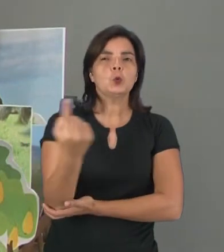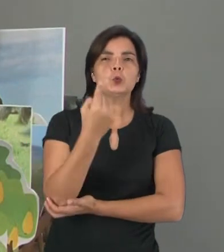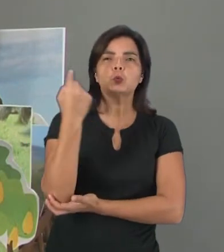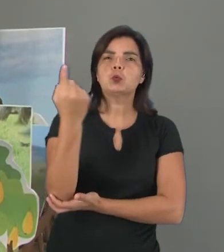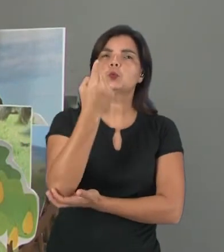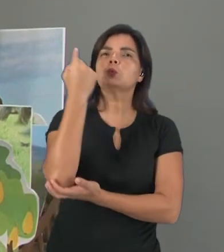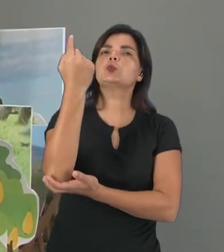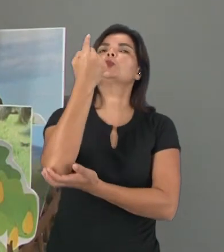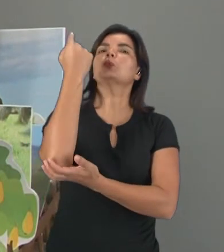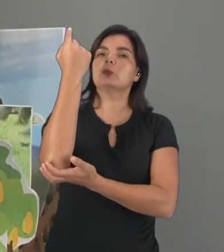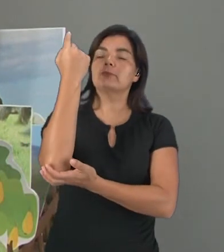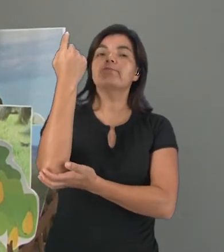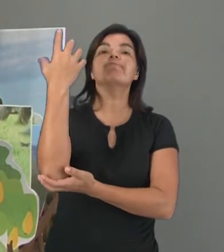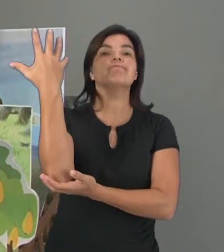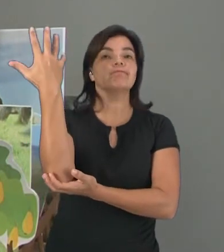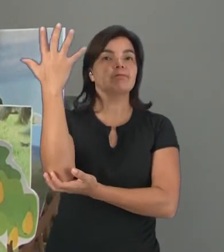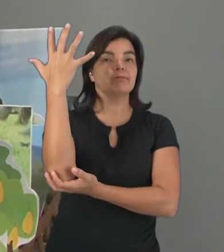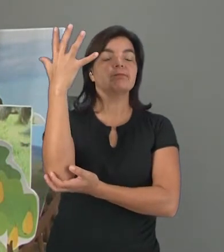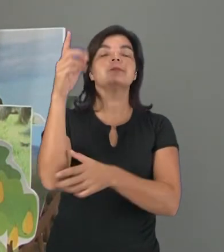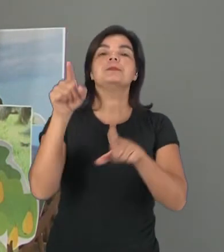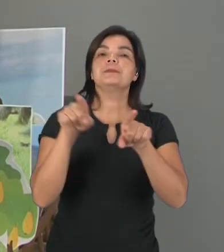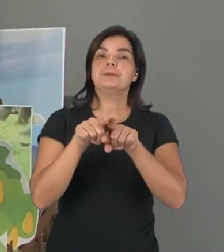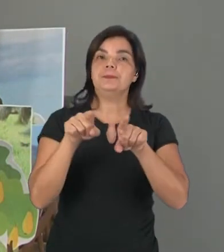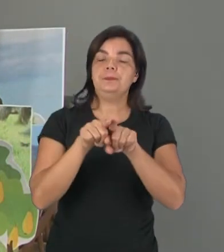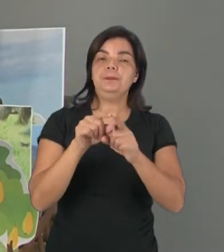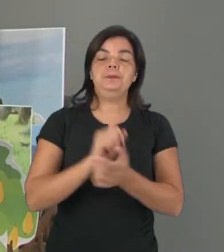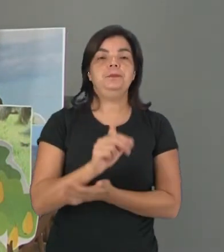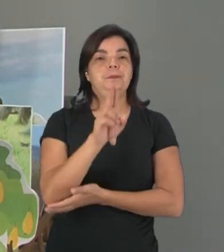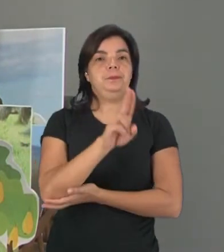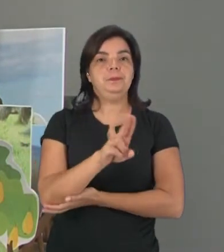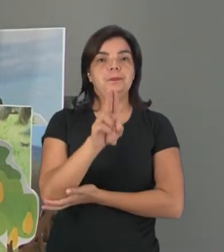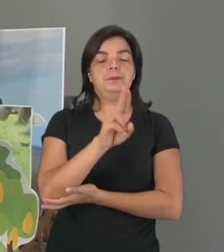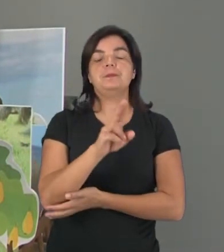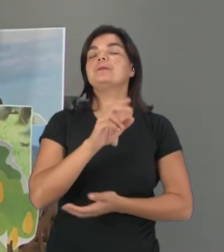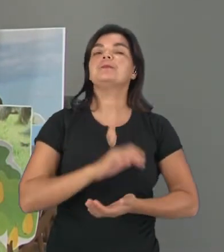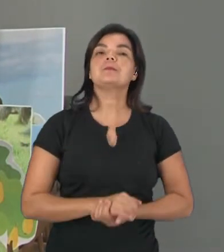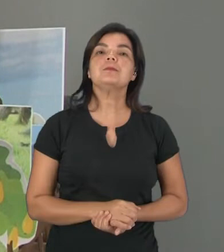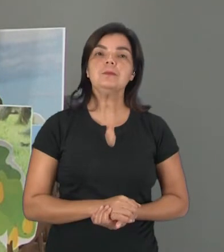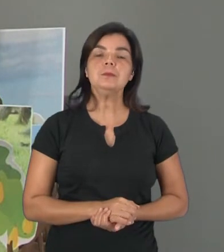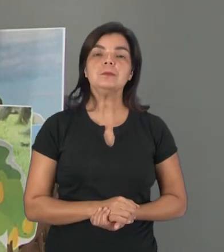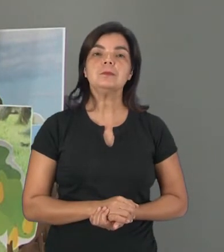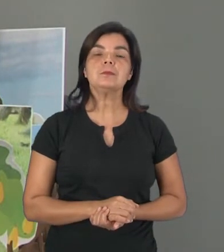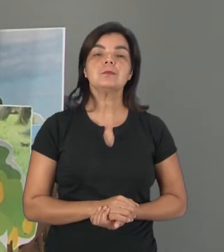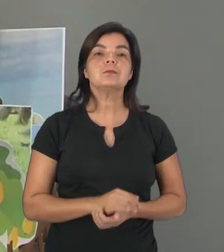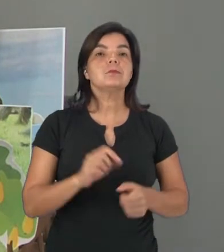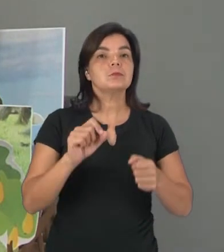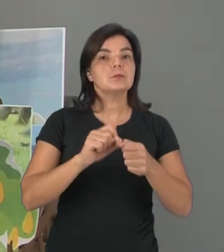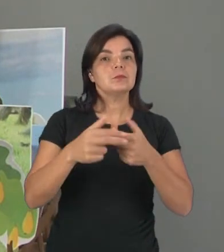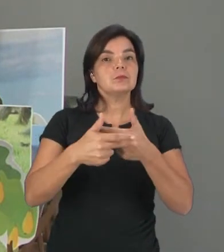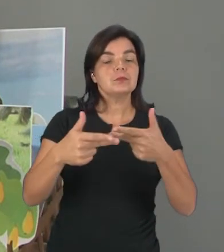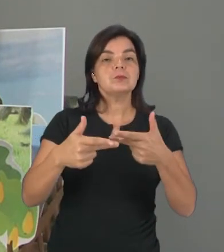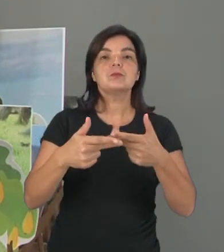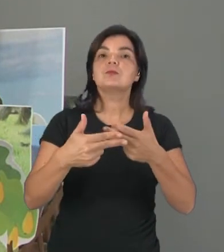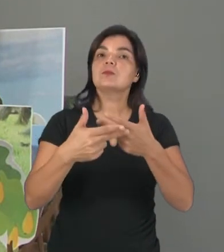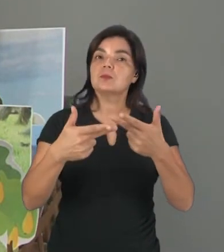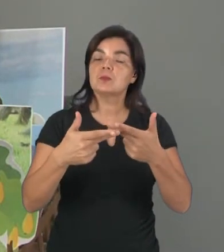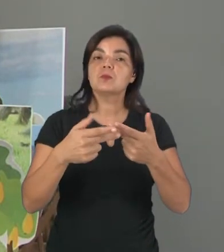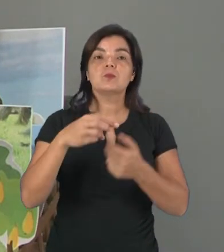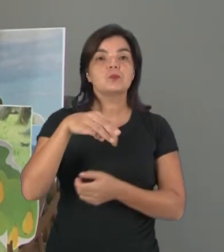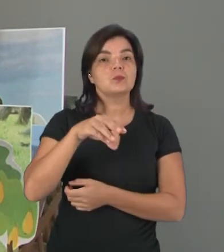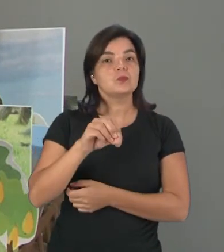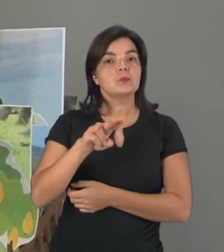uma das maiores. Esta árvore também é muito utilizada para a produção de móveis,